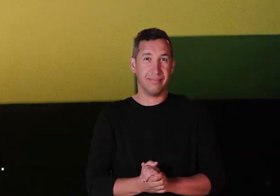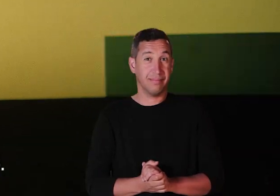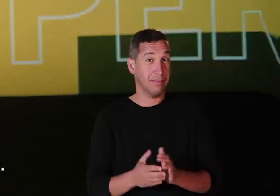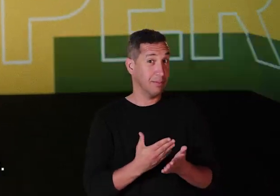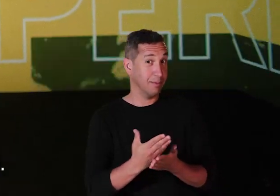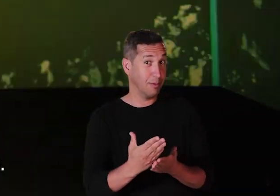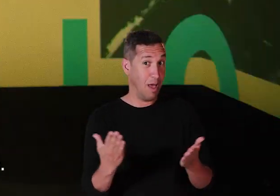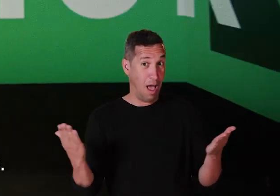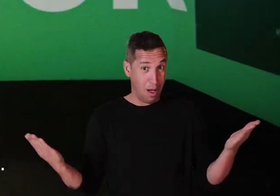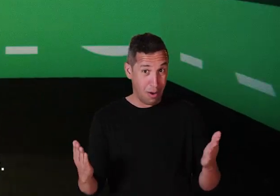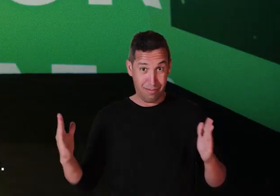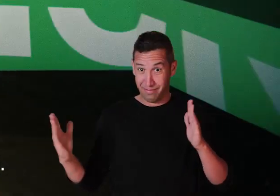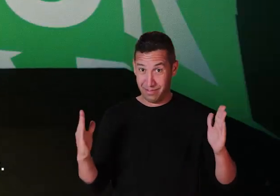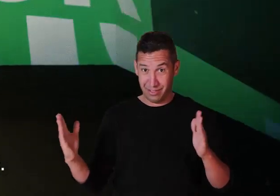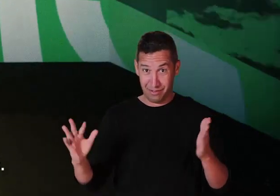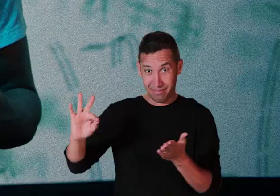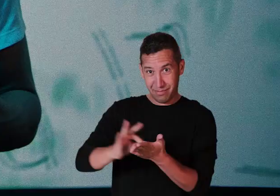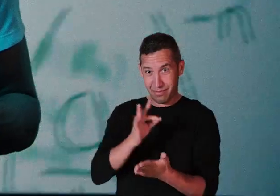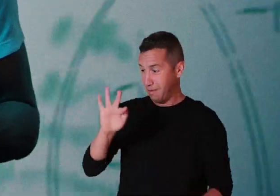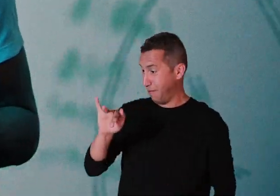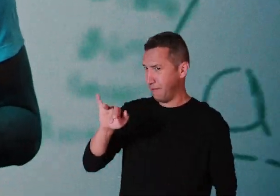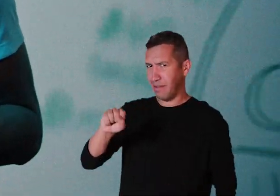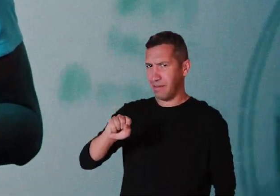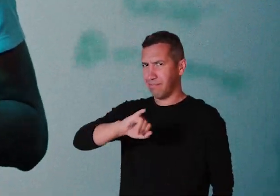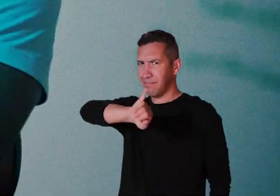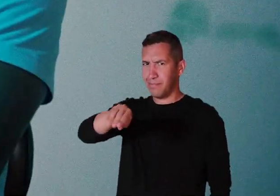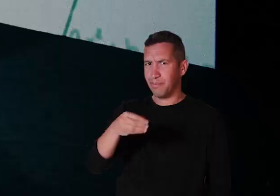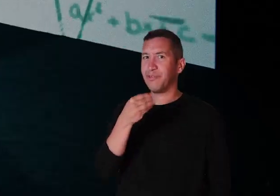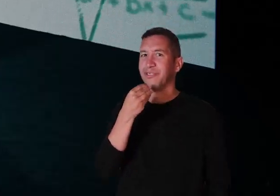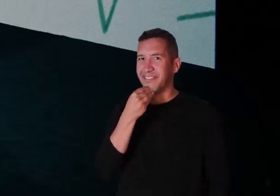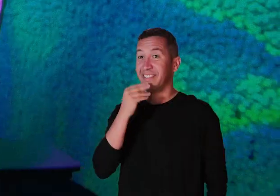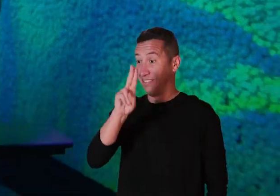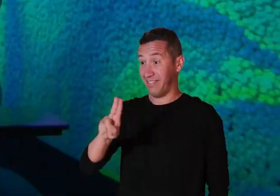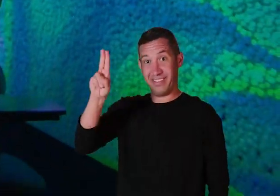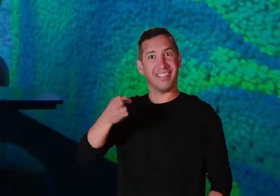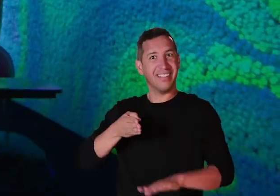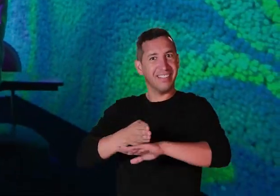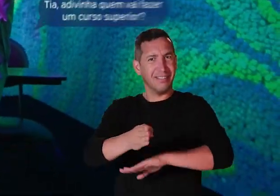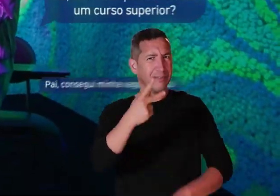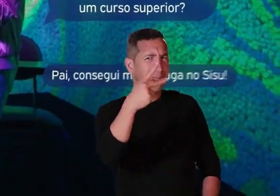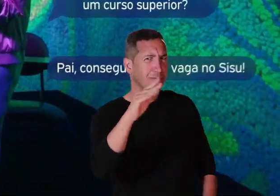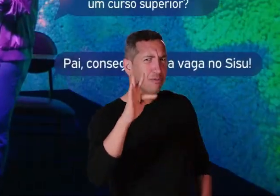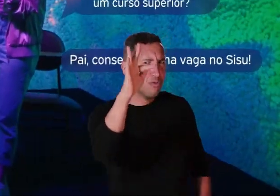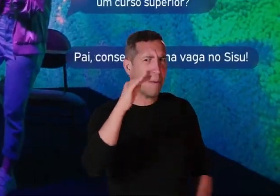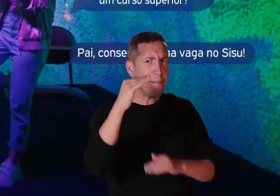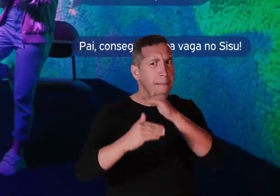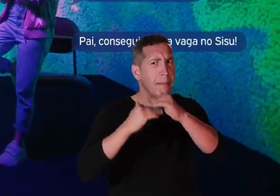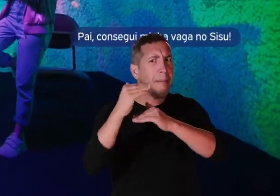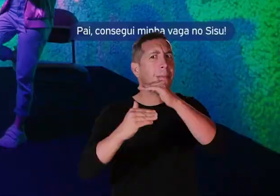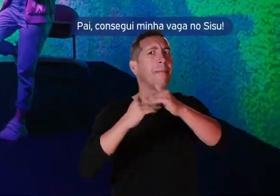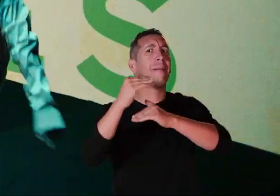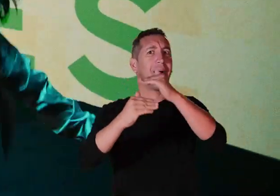Chegou a vez do FIES do meio do ano. Aproveite mais essa chance de entrar em uma universidade e escrever o seu futuro.